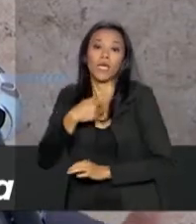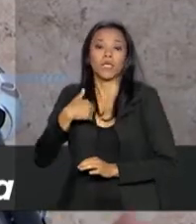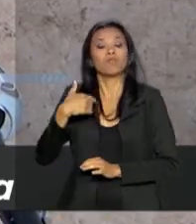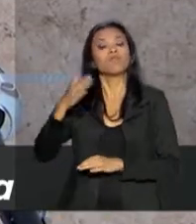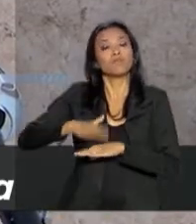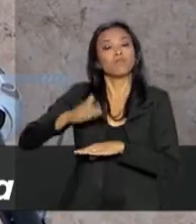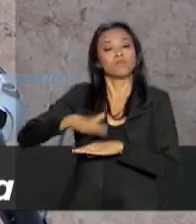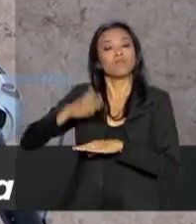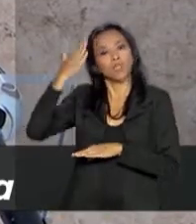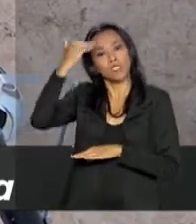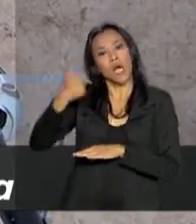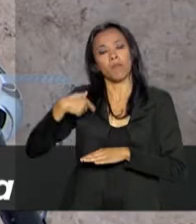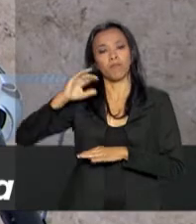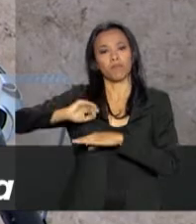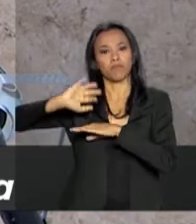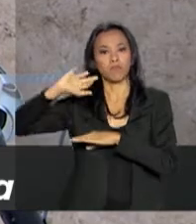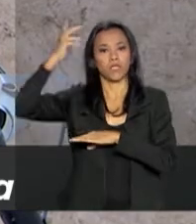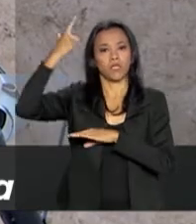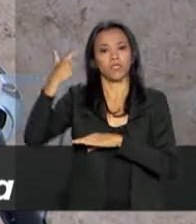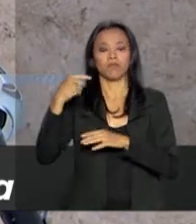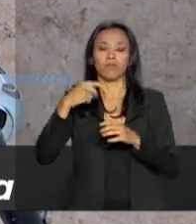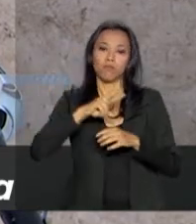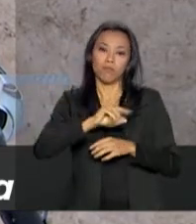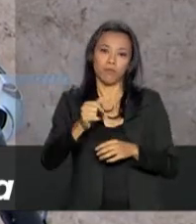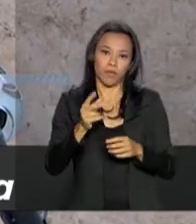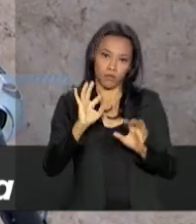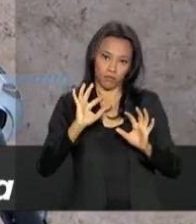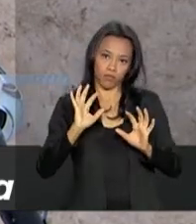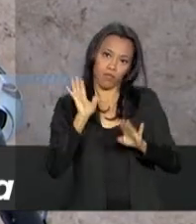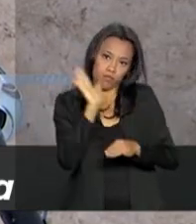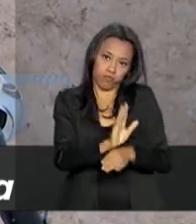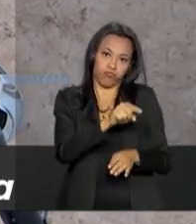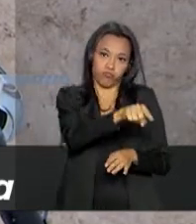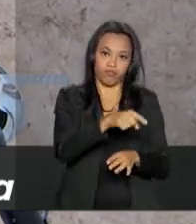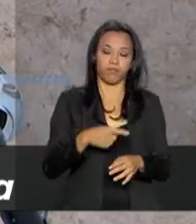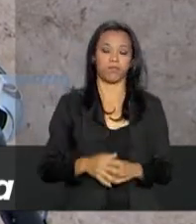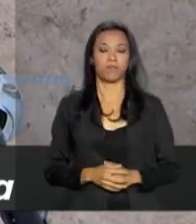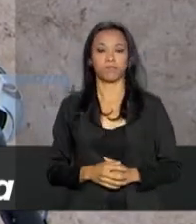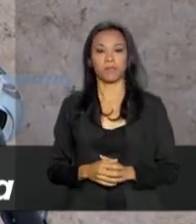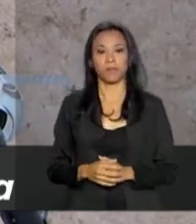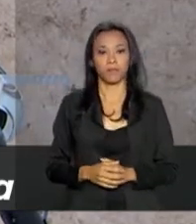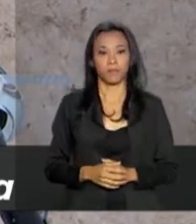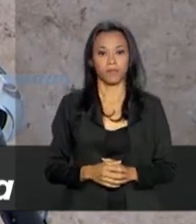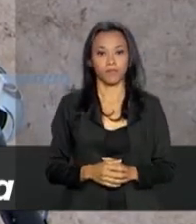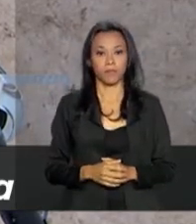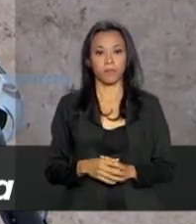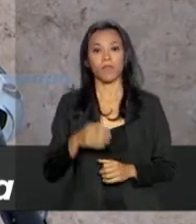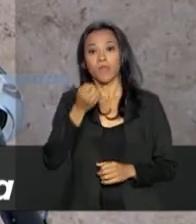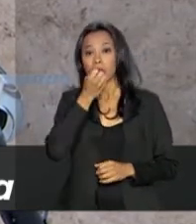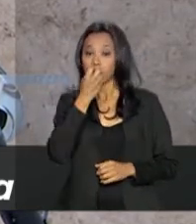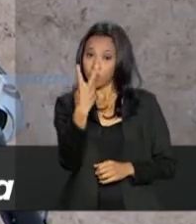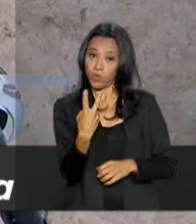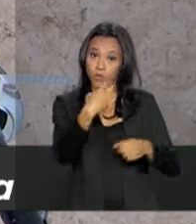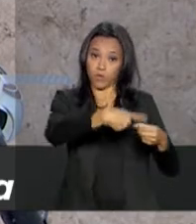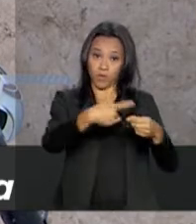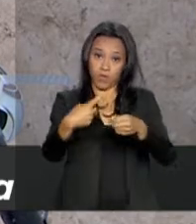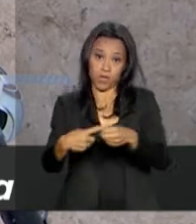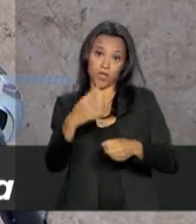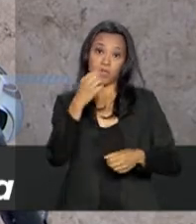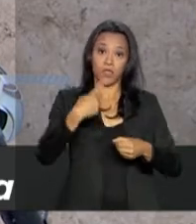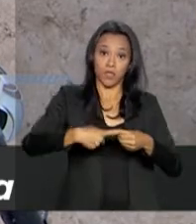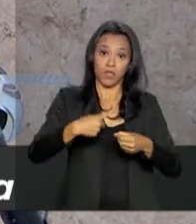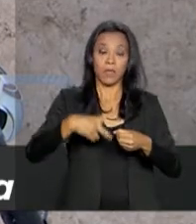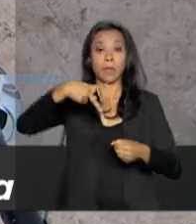delegado para as medidas que forem necessárias. Eles vão a Pacaraima ou a Boa Vista? Aos dois, aos dois, ambos, Boa Vista e Pacaraima. Quanto tempo